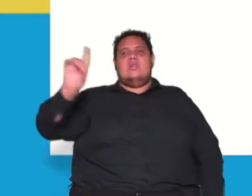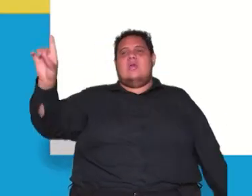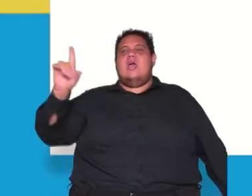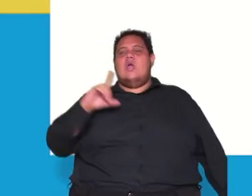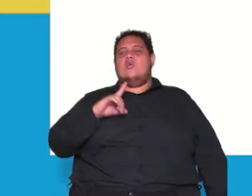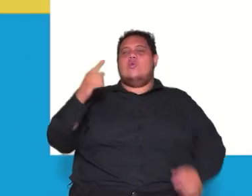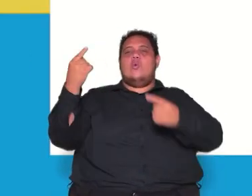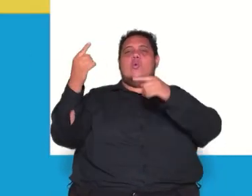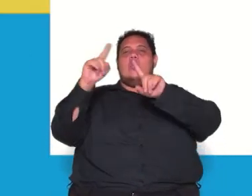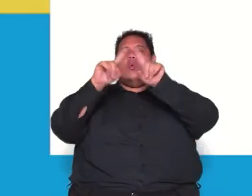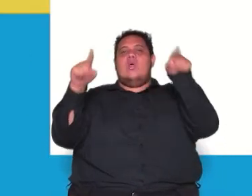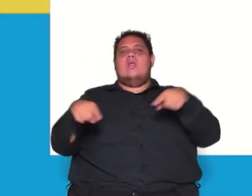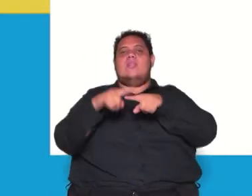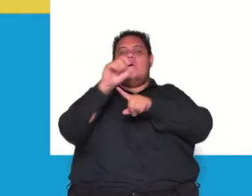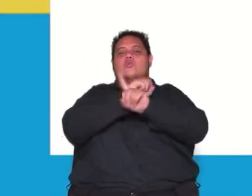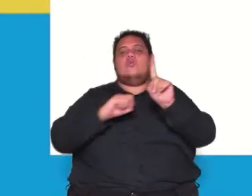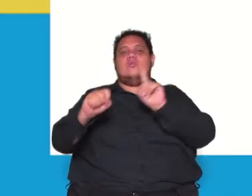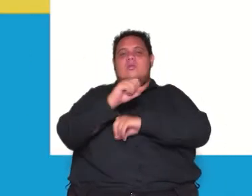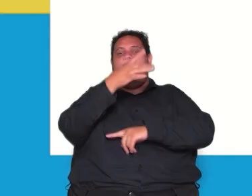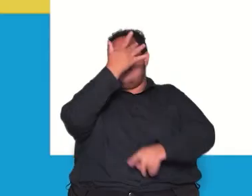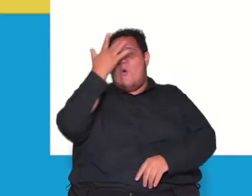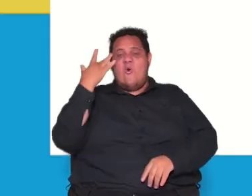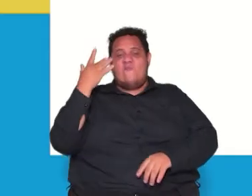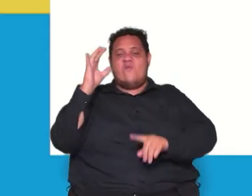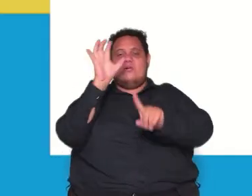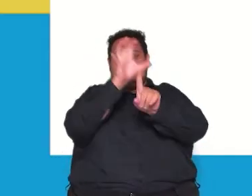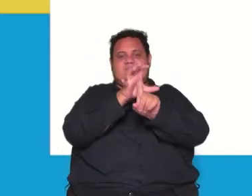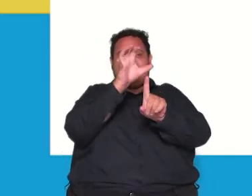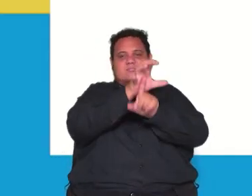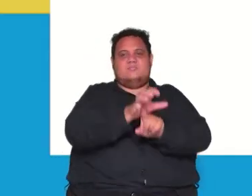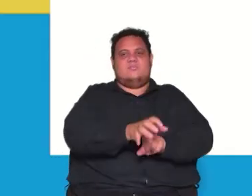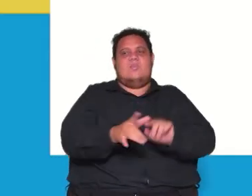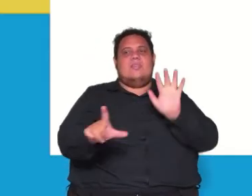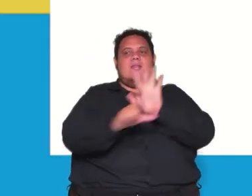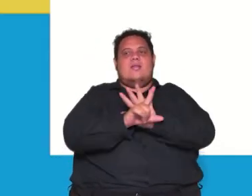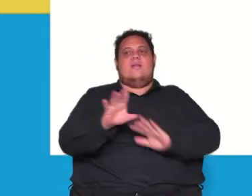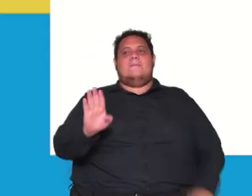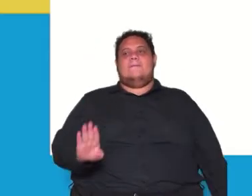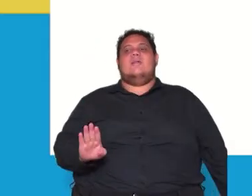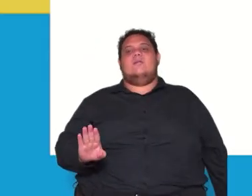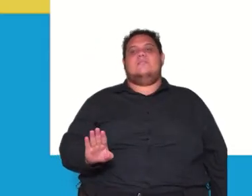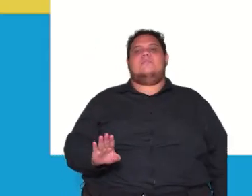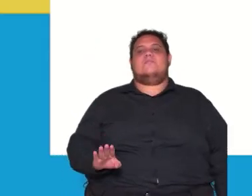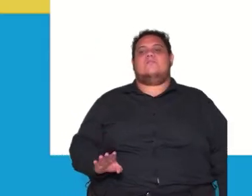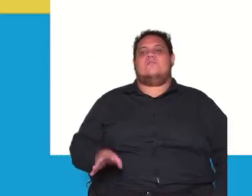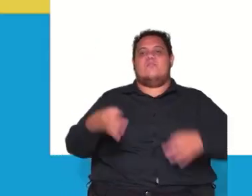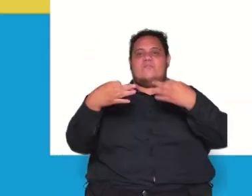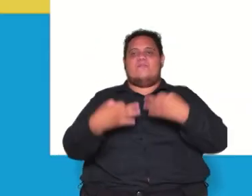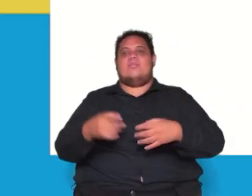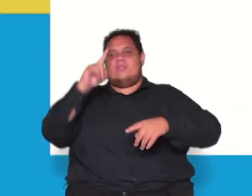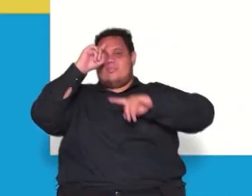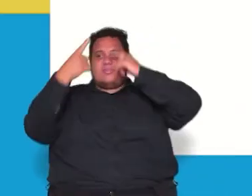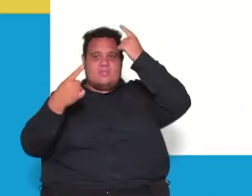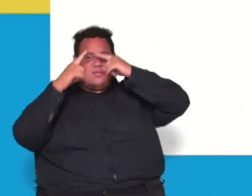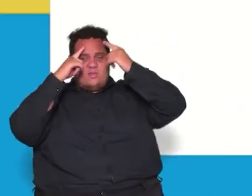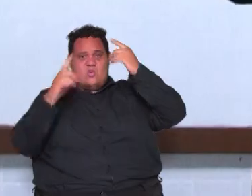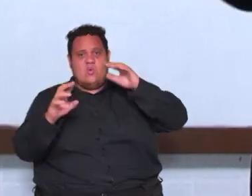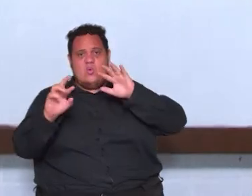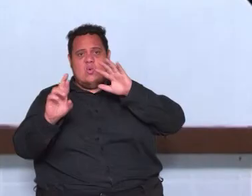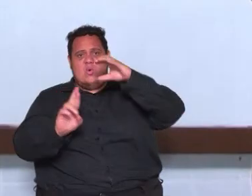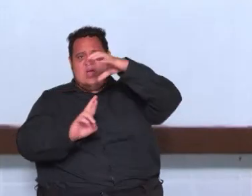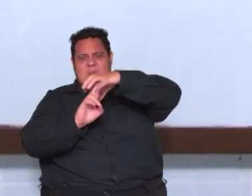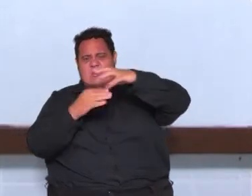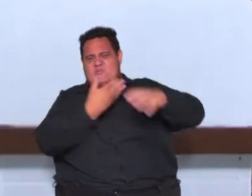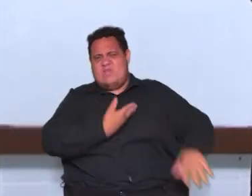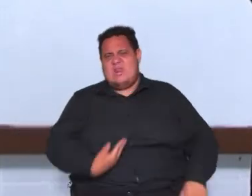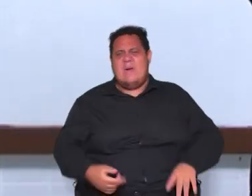contrato social povo como soberano é a letra b né a ideia de que o rei está ali e governa